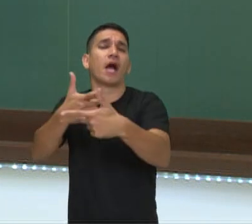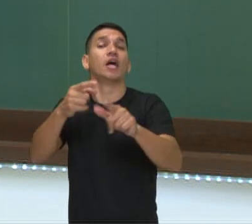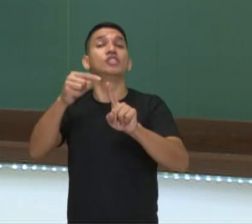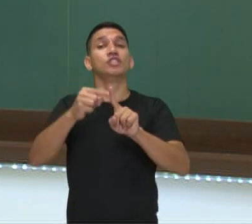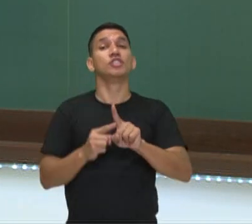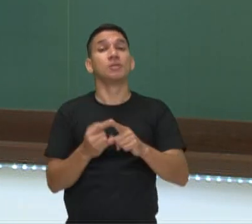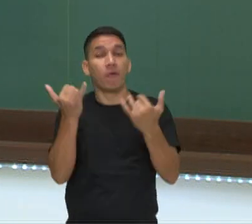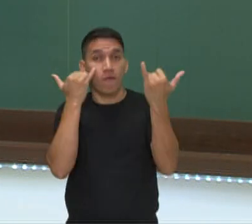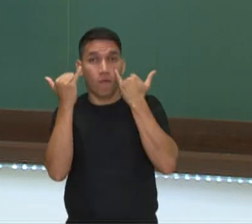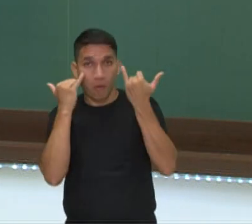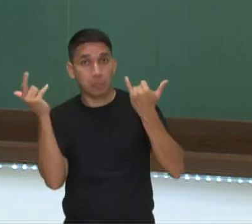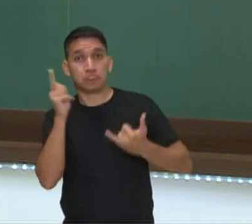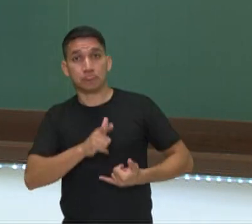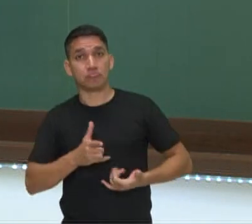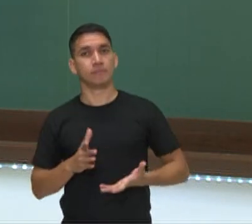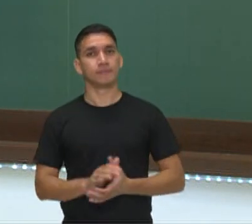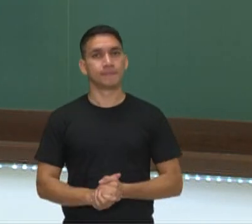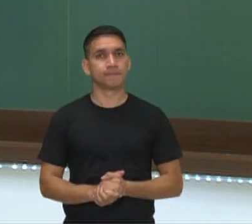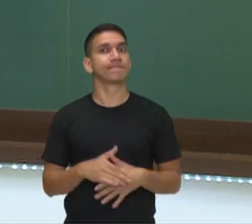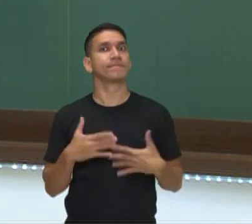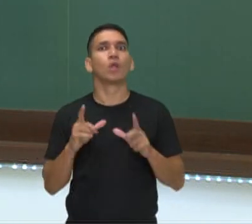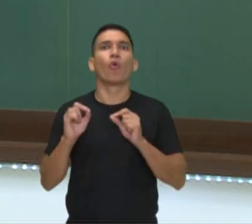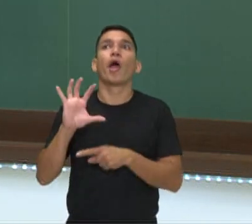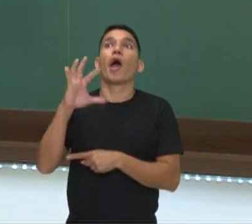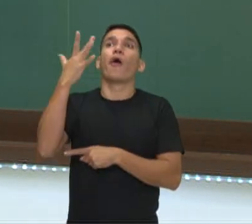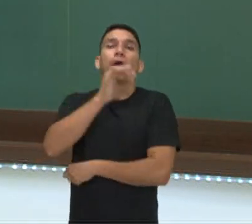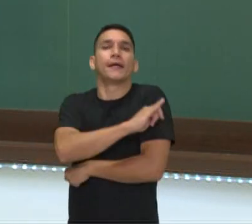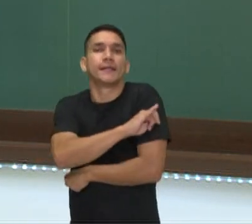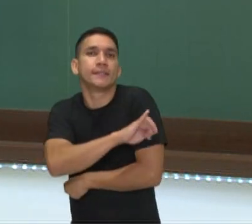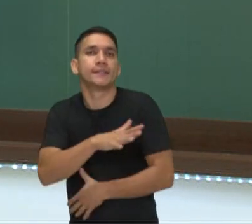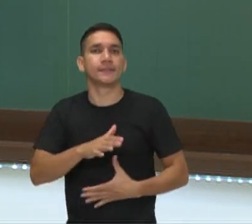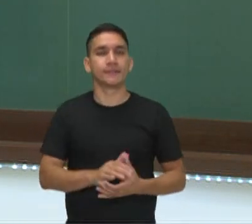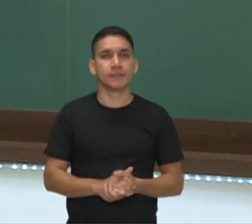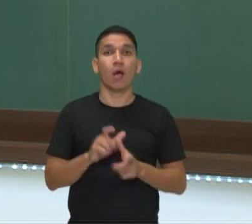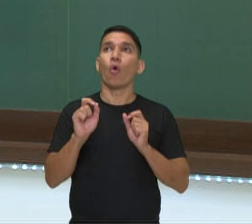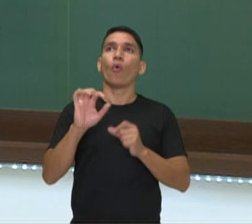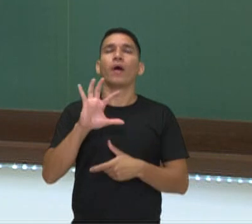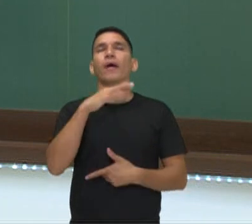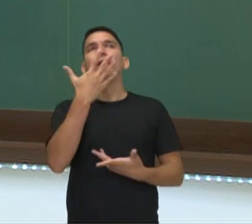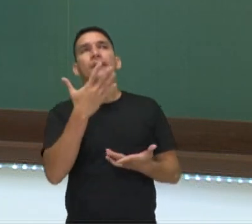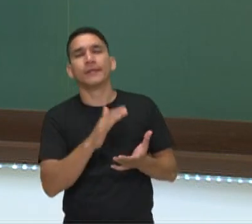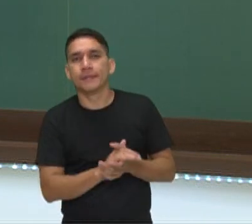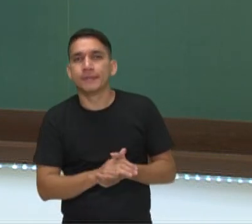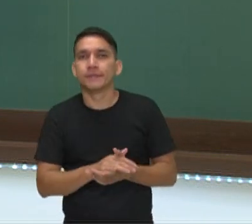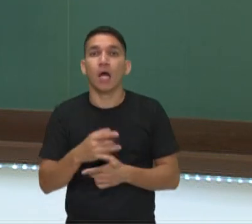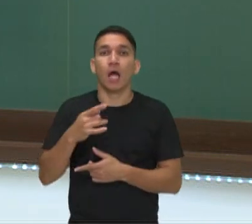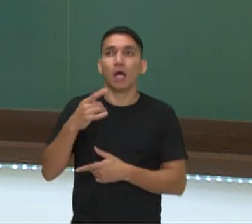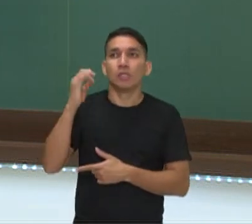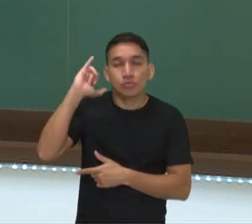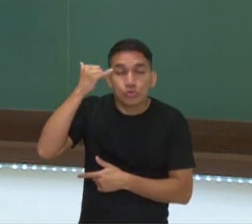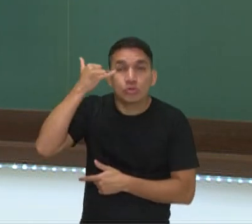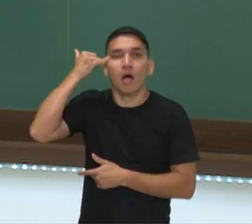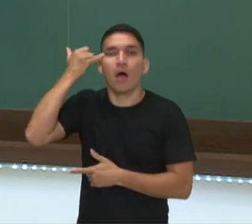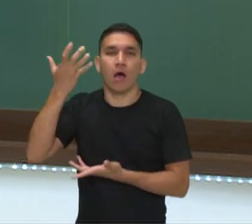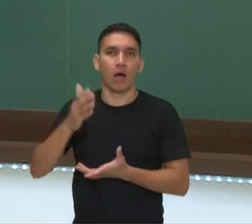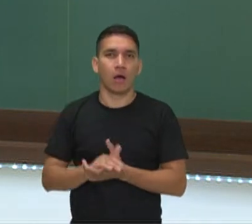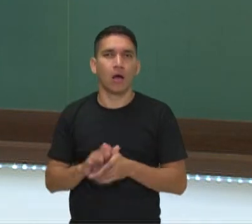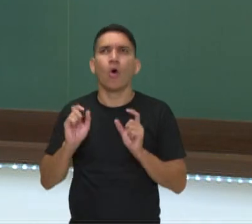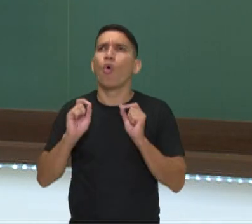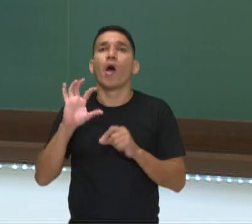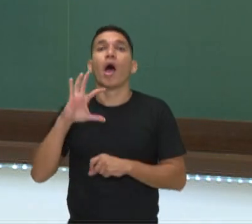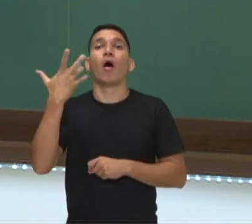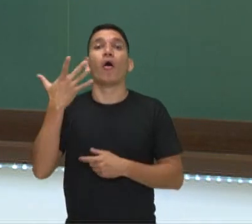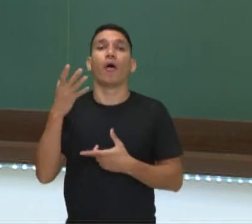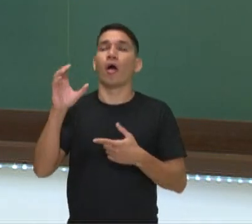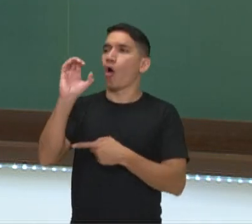informações, o que está acontecendo no Rio de Janeiro, o que está acontecendo no Japão, o que está acontecendo lá